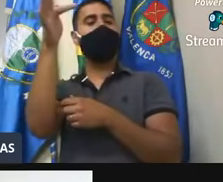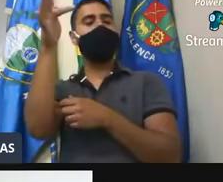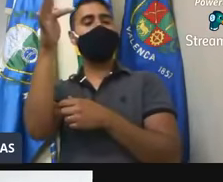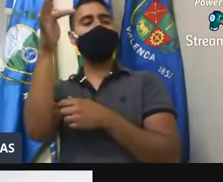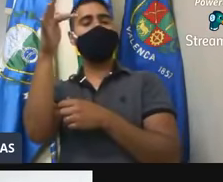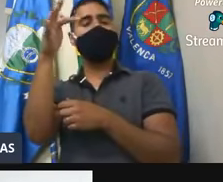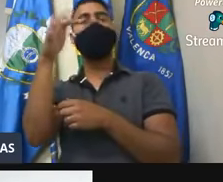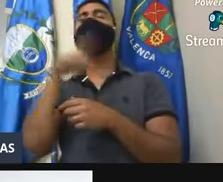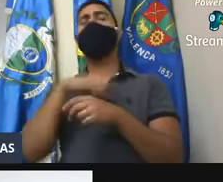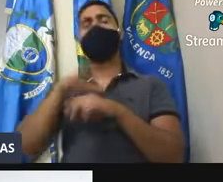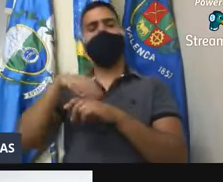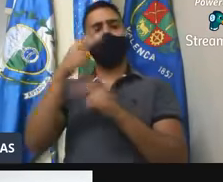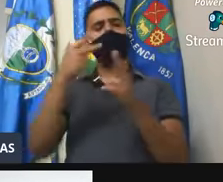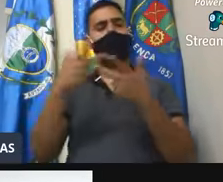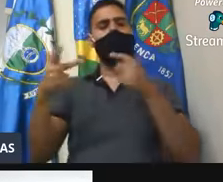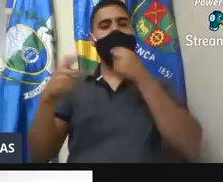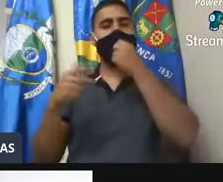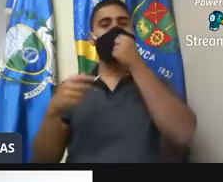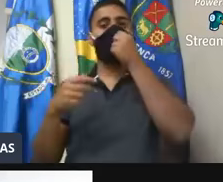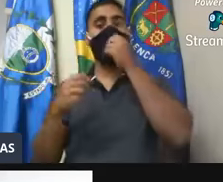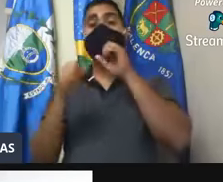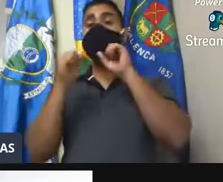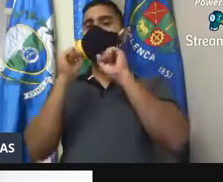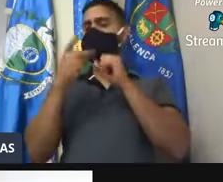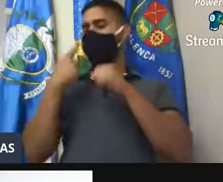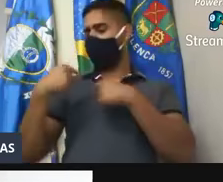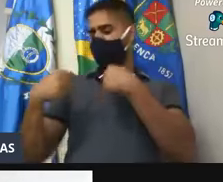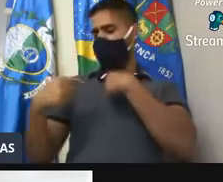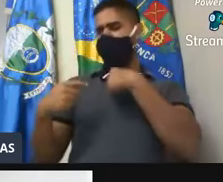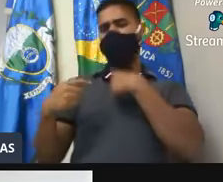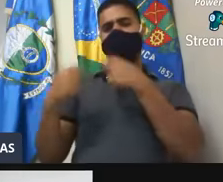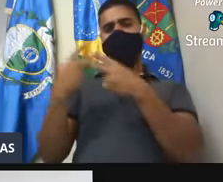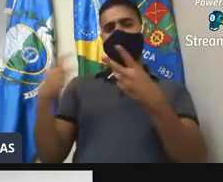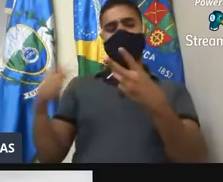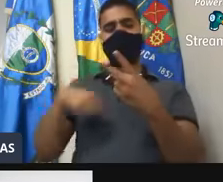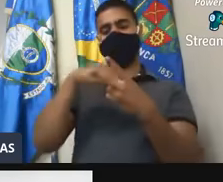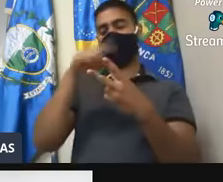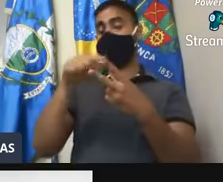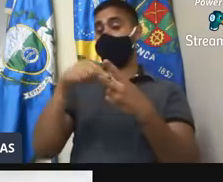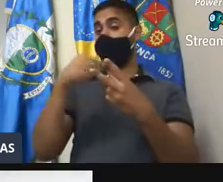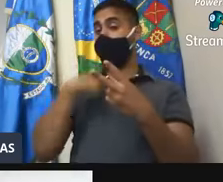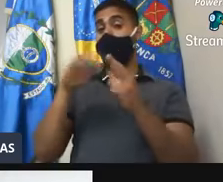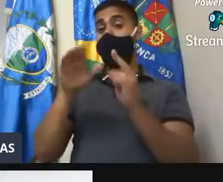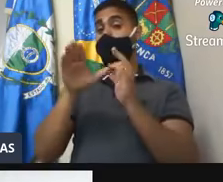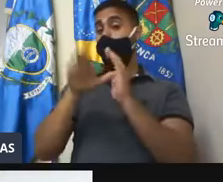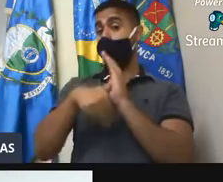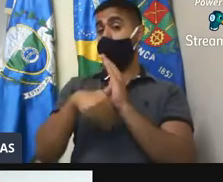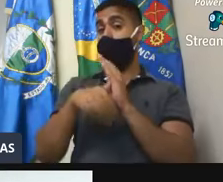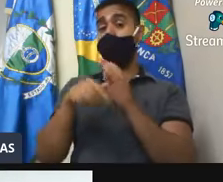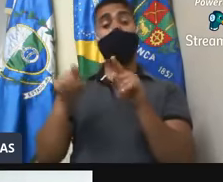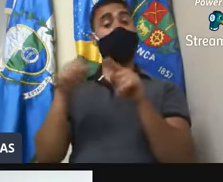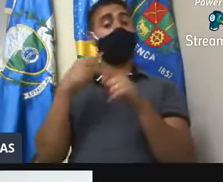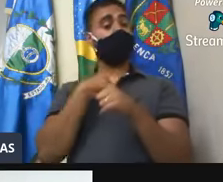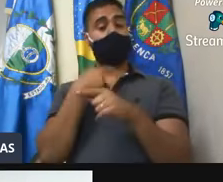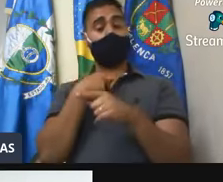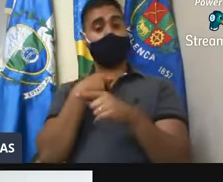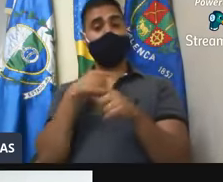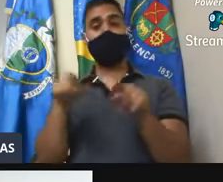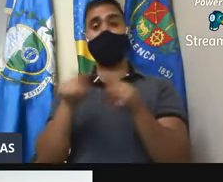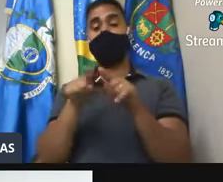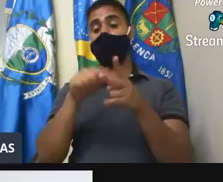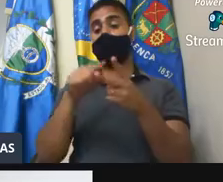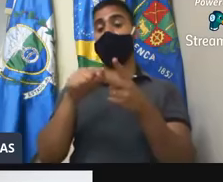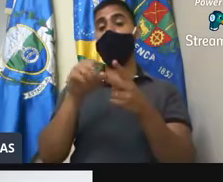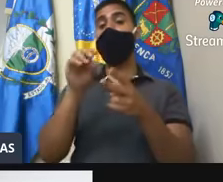por aí. Eu volto a dizer, pode me chamar de tudo, doutor Paulo. Você não pode me chamar de corrupto, não pode me chamar de omito. Mas isso a Globo não